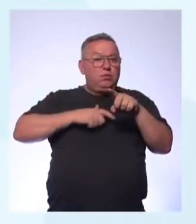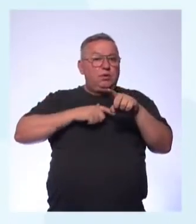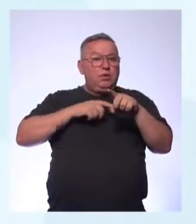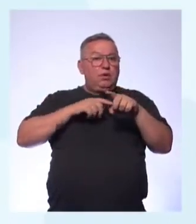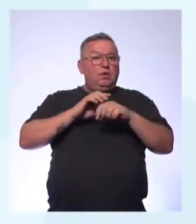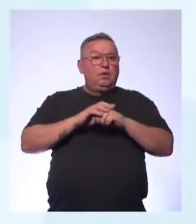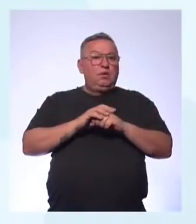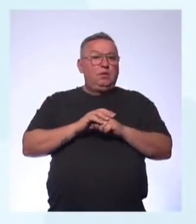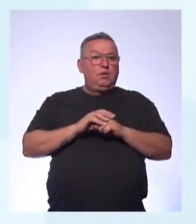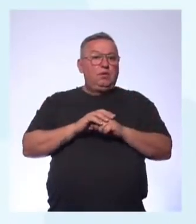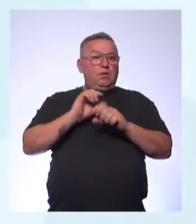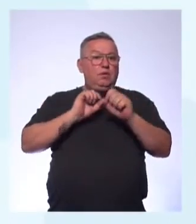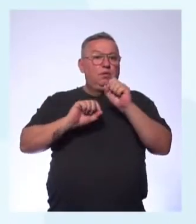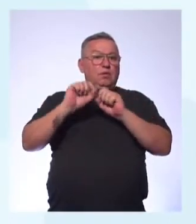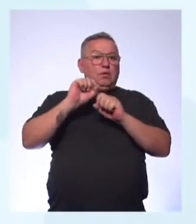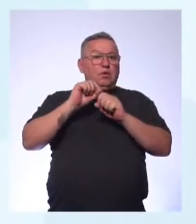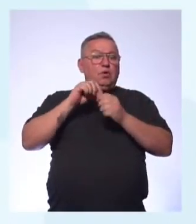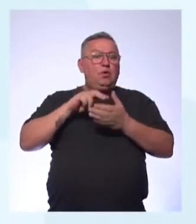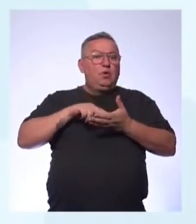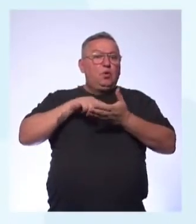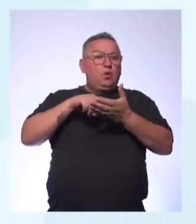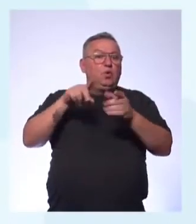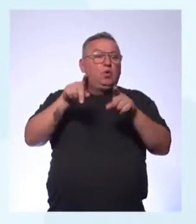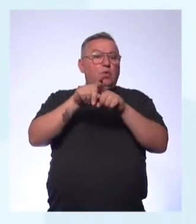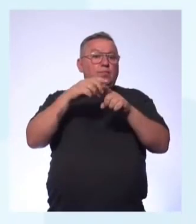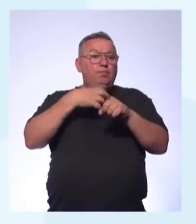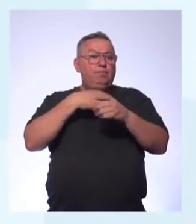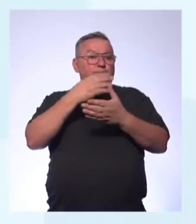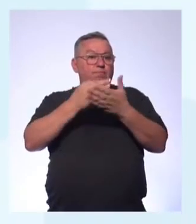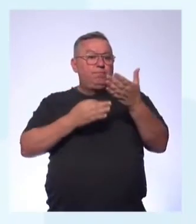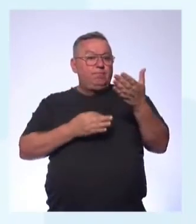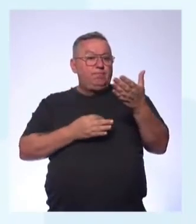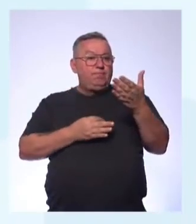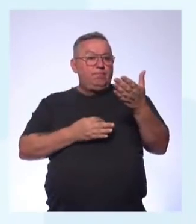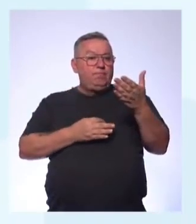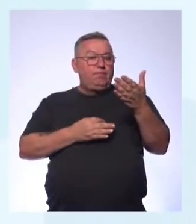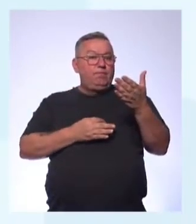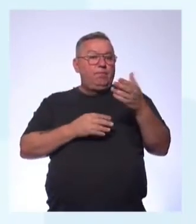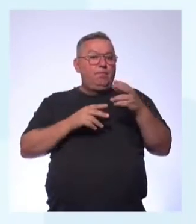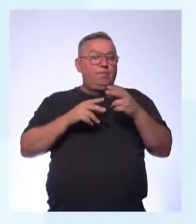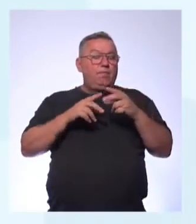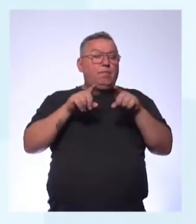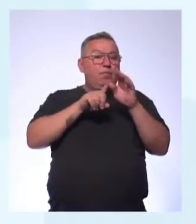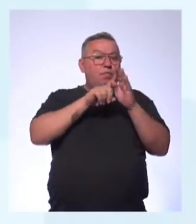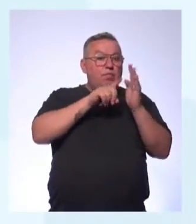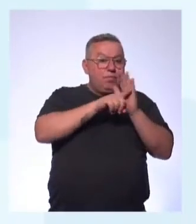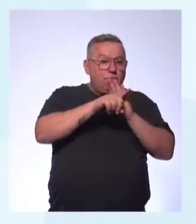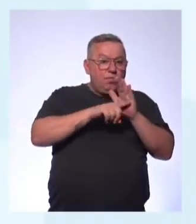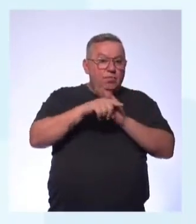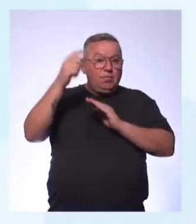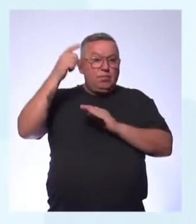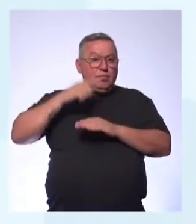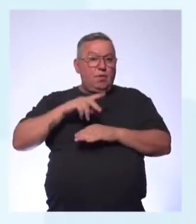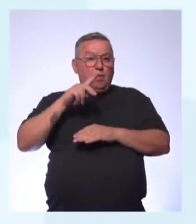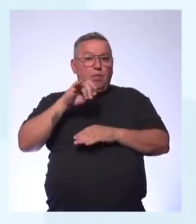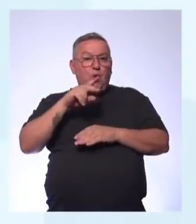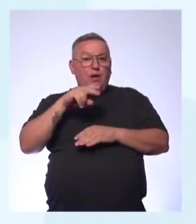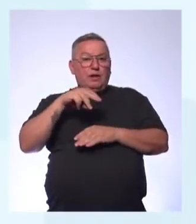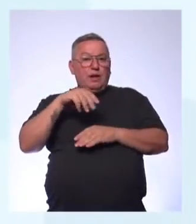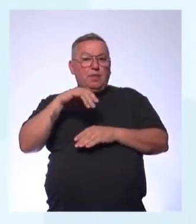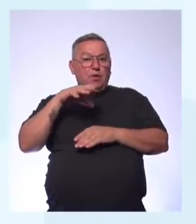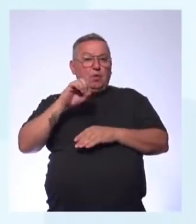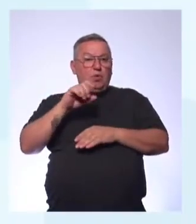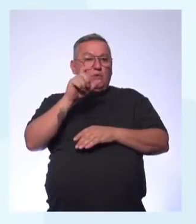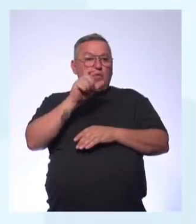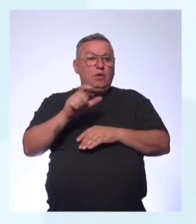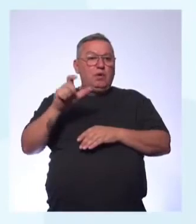gráfica Suporte e formato do texto 17 Explorar o caráter polissêmico de palavras